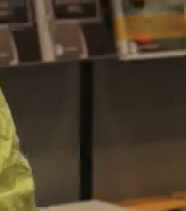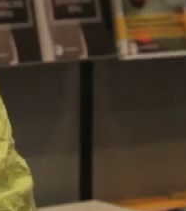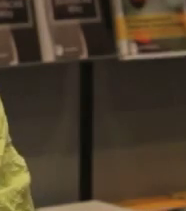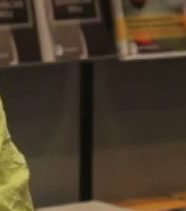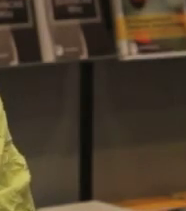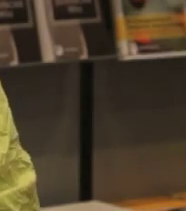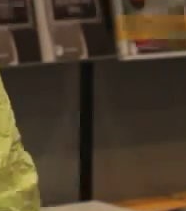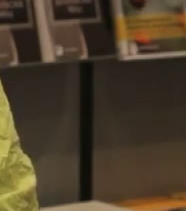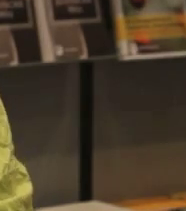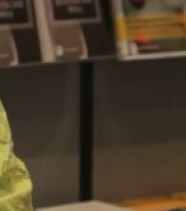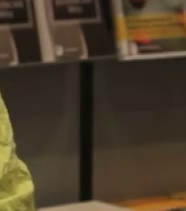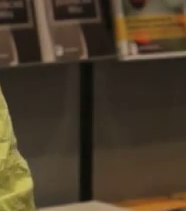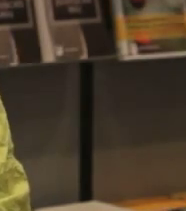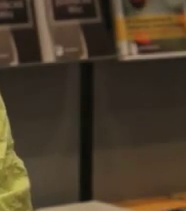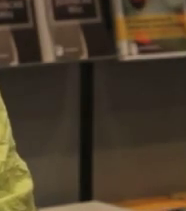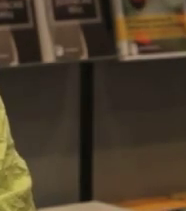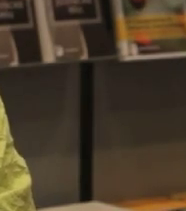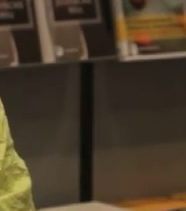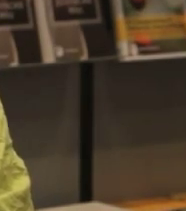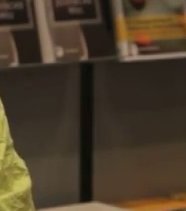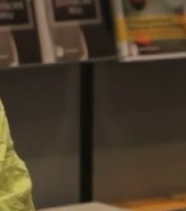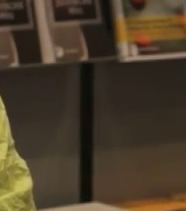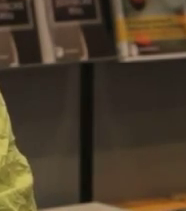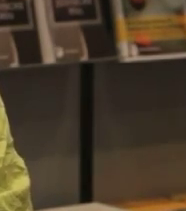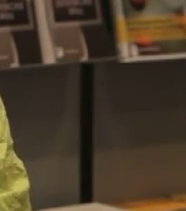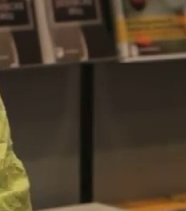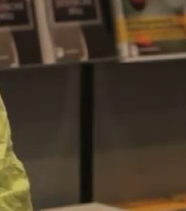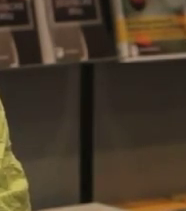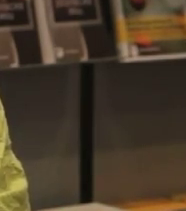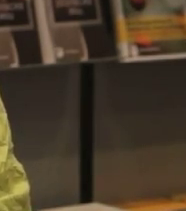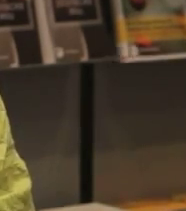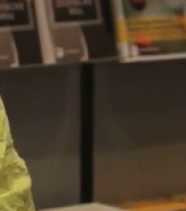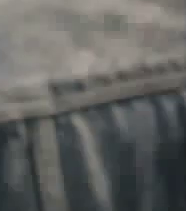essencial na firma dele, com suas capacidades especiais.